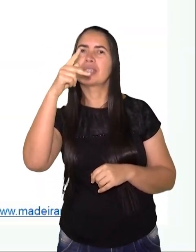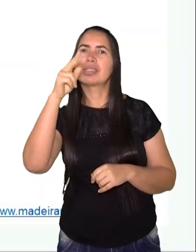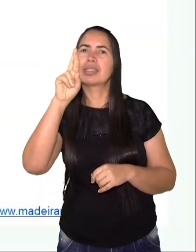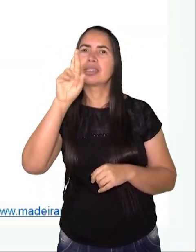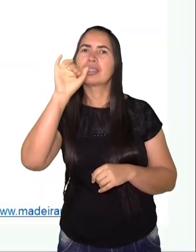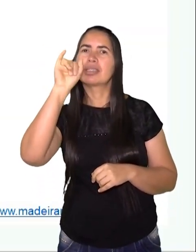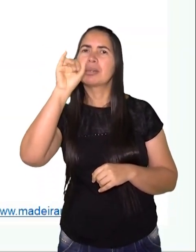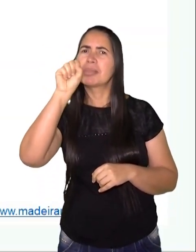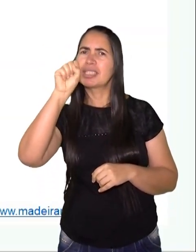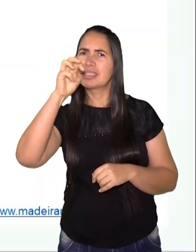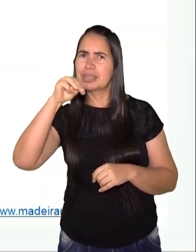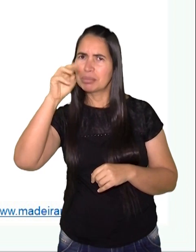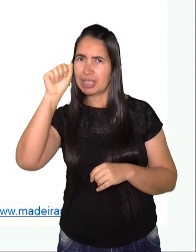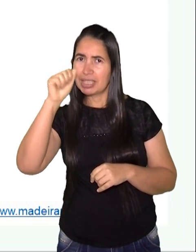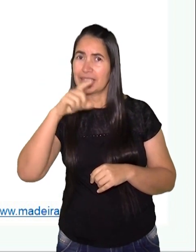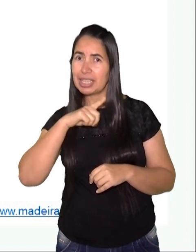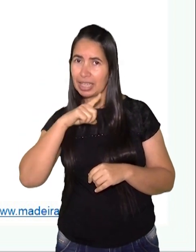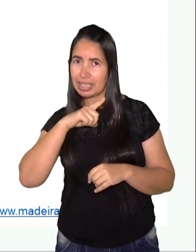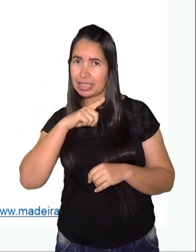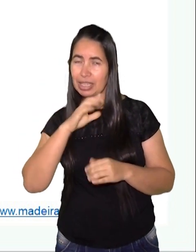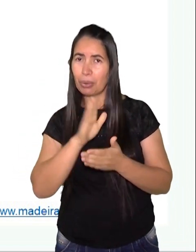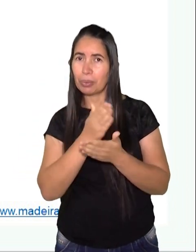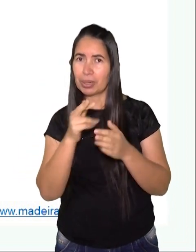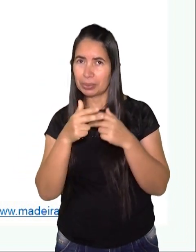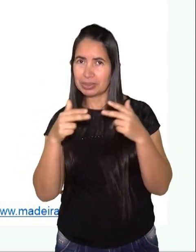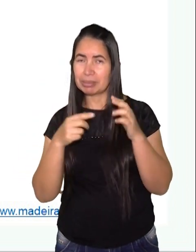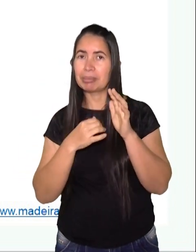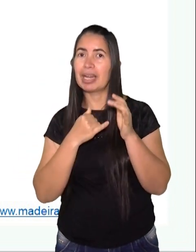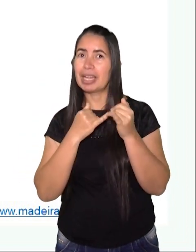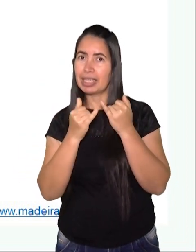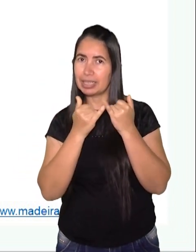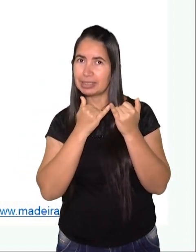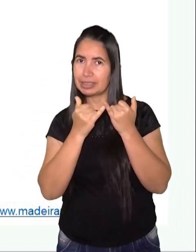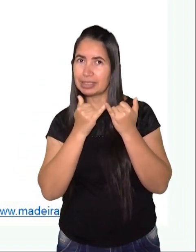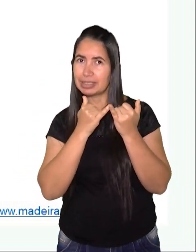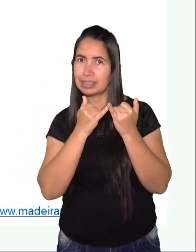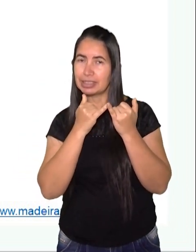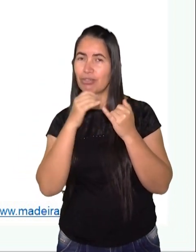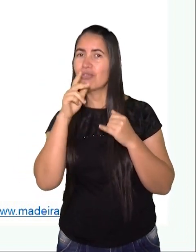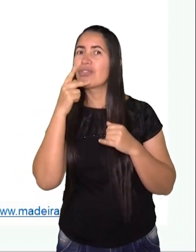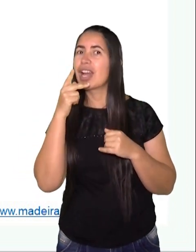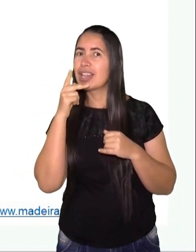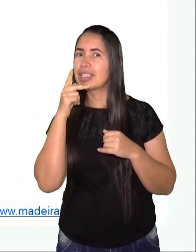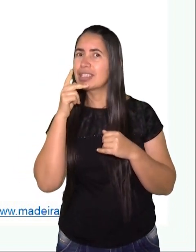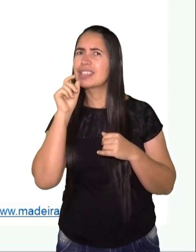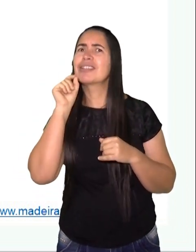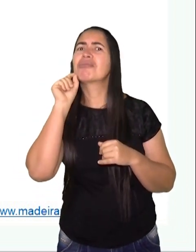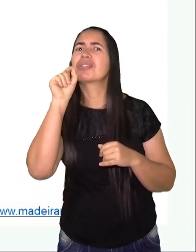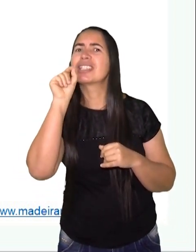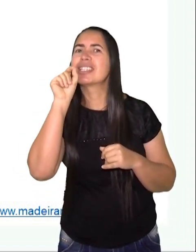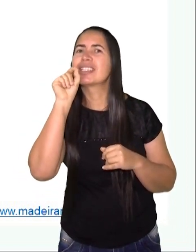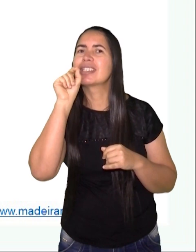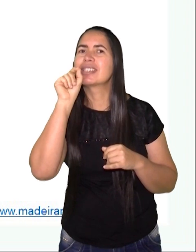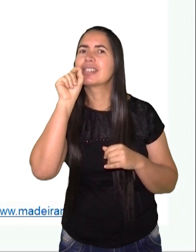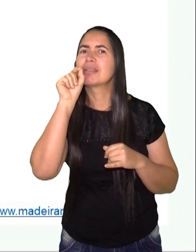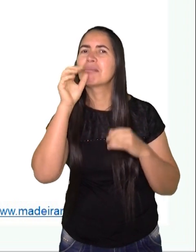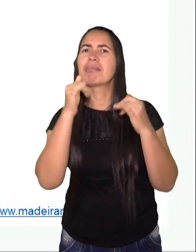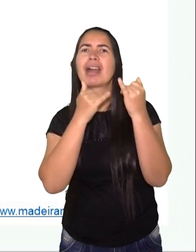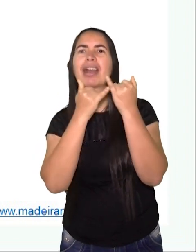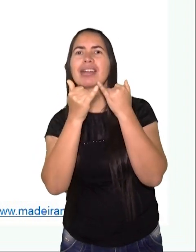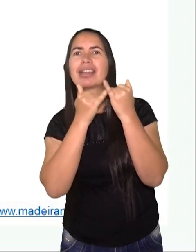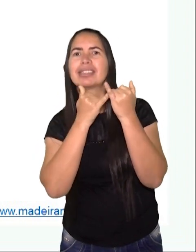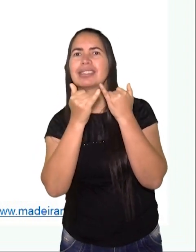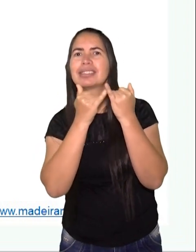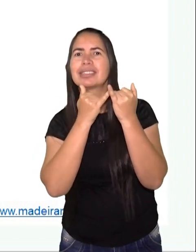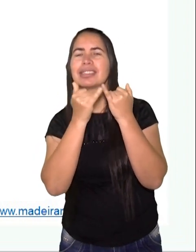Alguém tem alguma coisa aí que parece? Me diz aí. Olha só. O que será que se parece